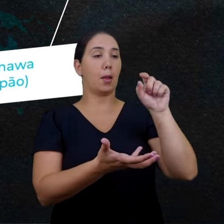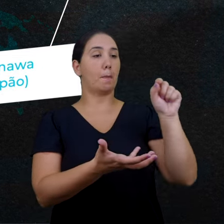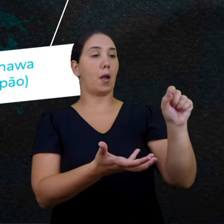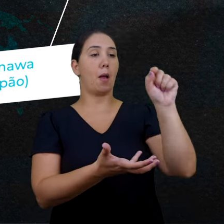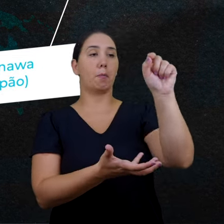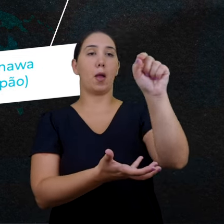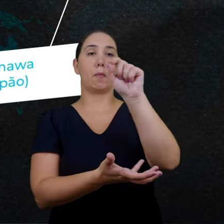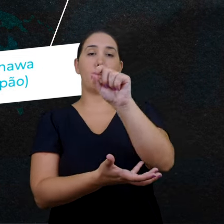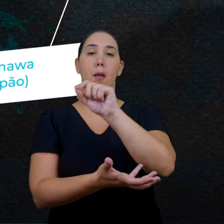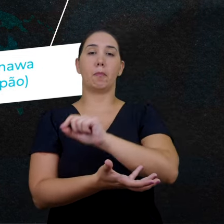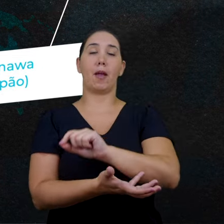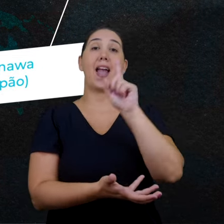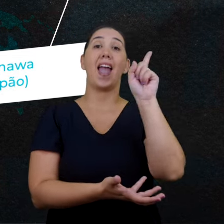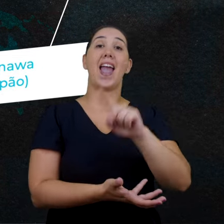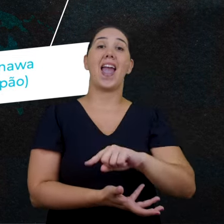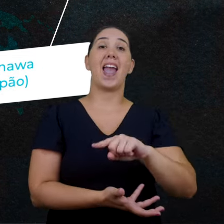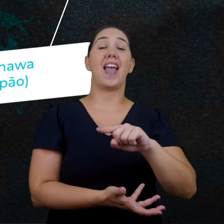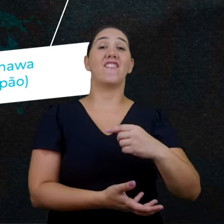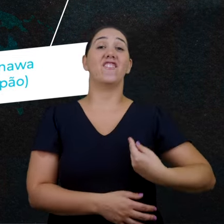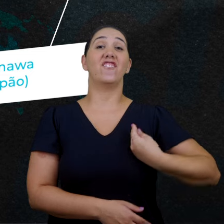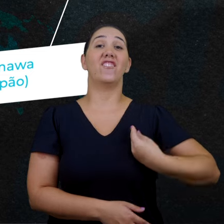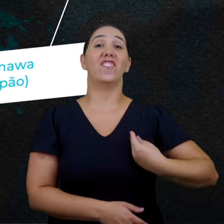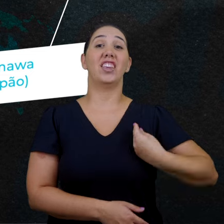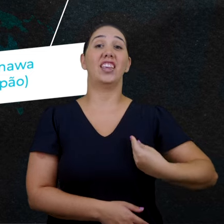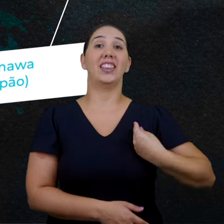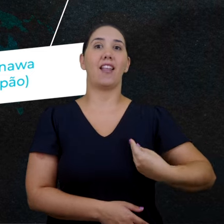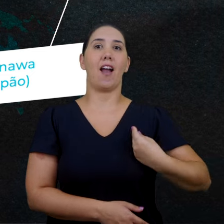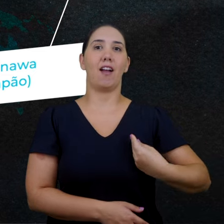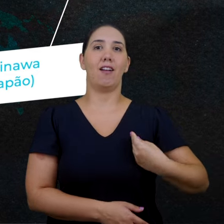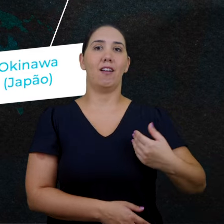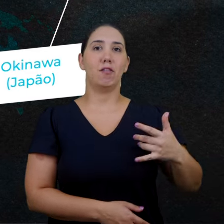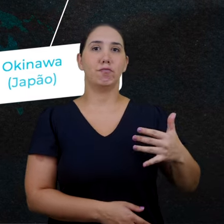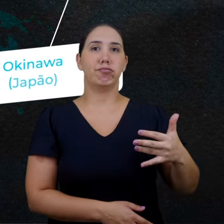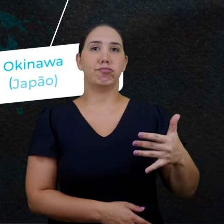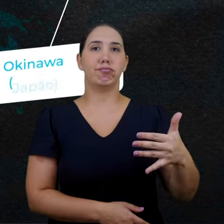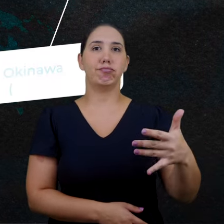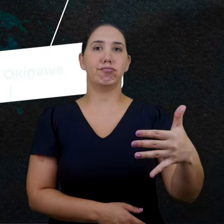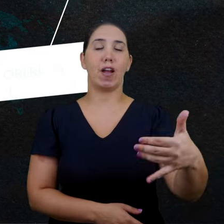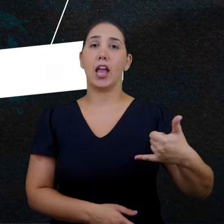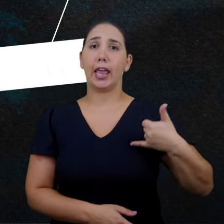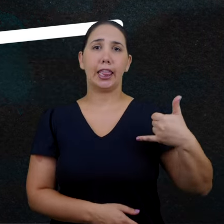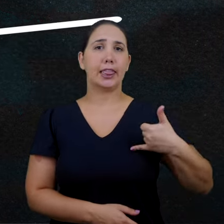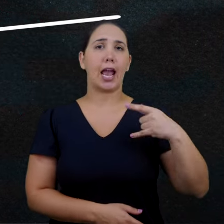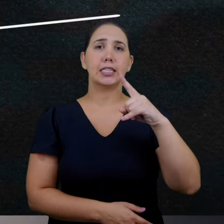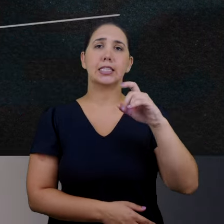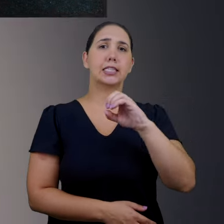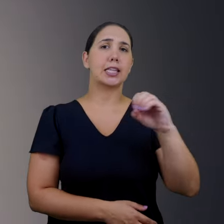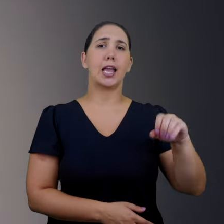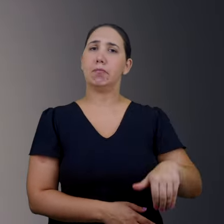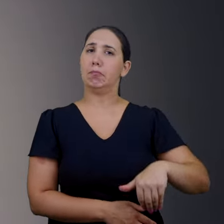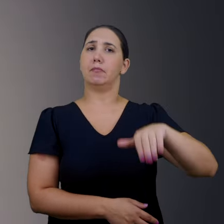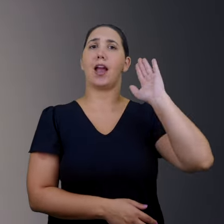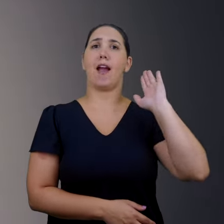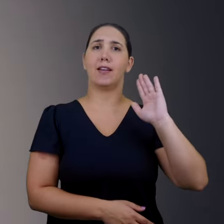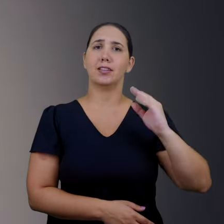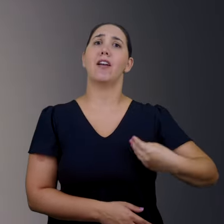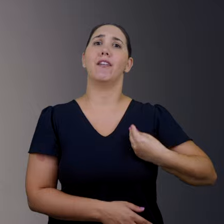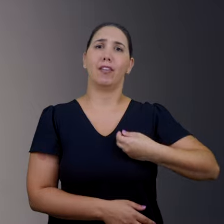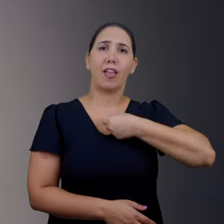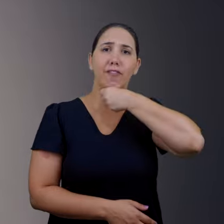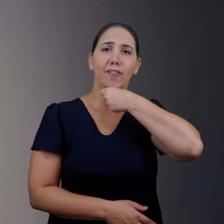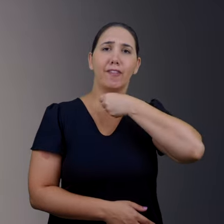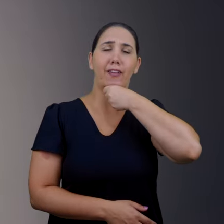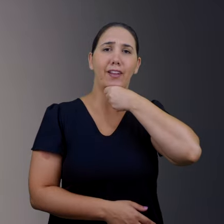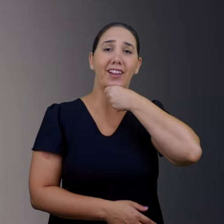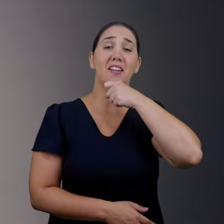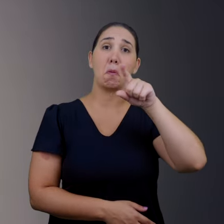planeta que apresentam alta incidência de longevidade. Muitas pessoas nessas regiões ultrapassam 100 anos de